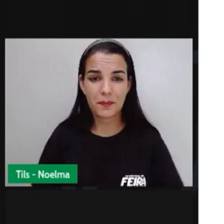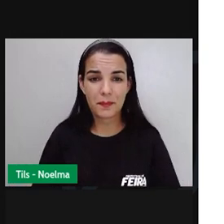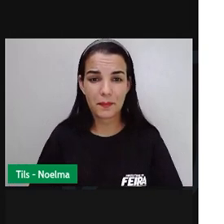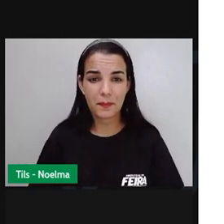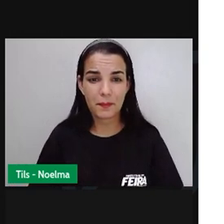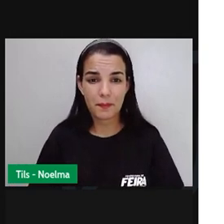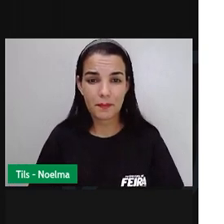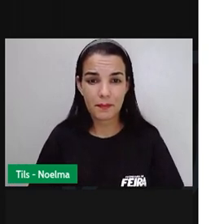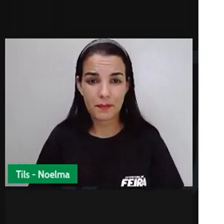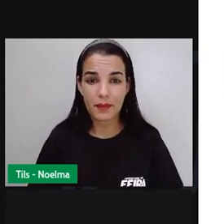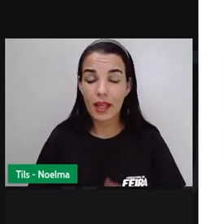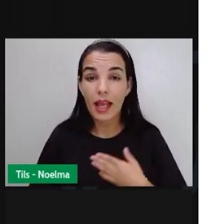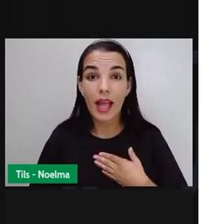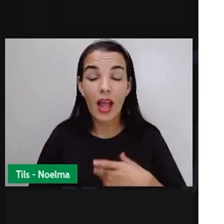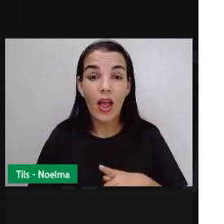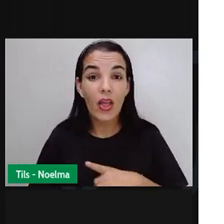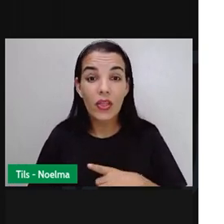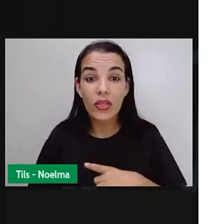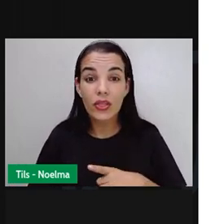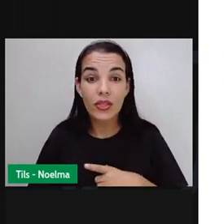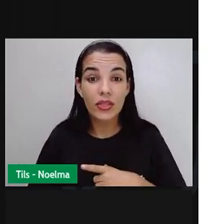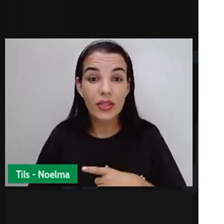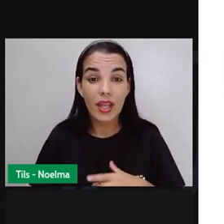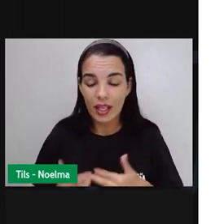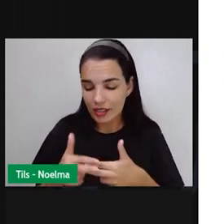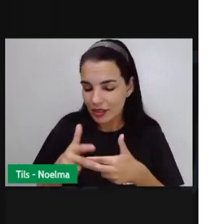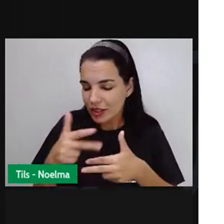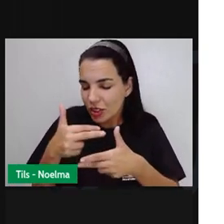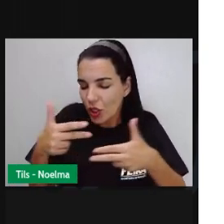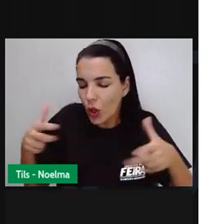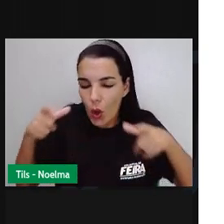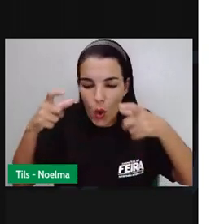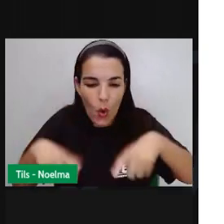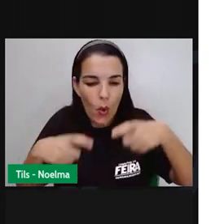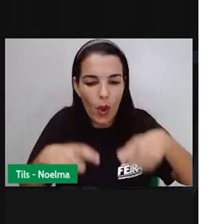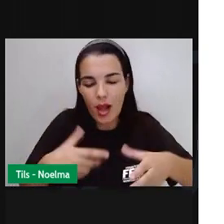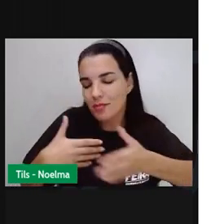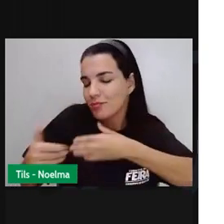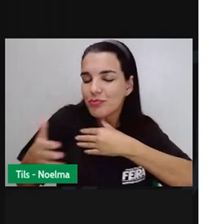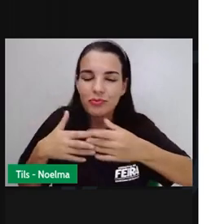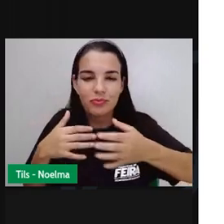Eu tenho amigos de todos os lugares, de todos os jeitos.